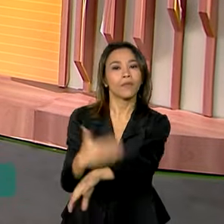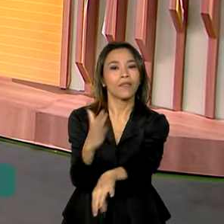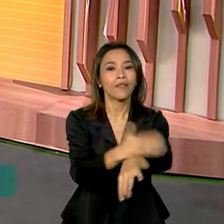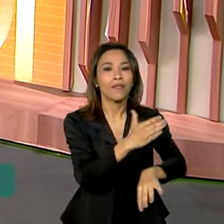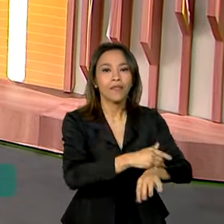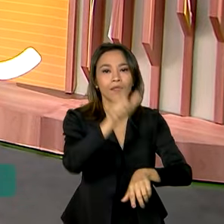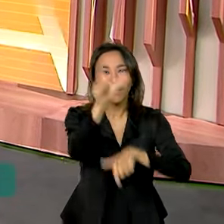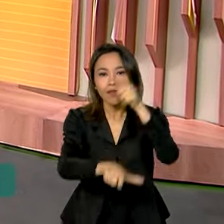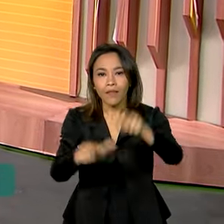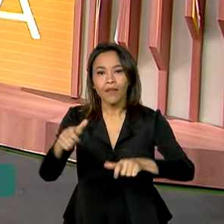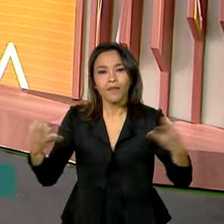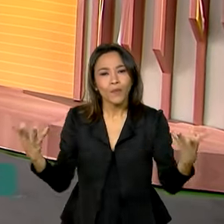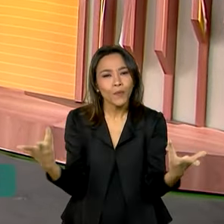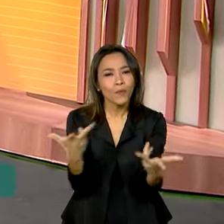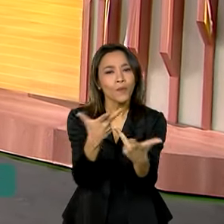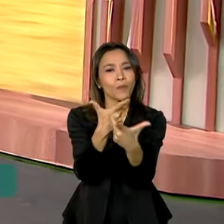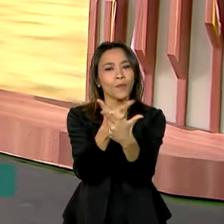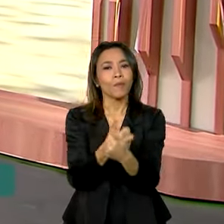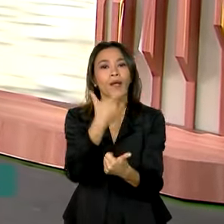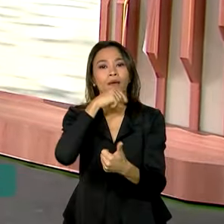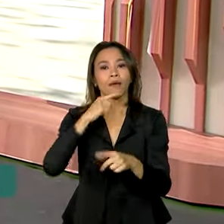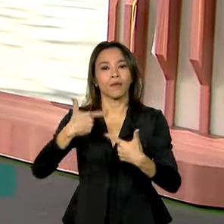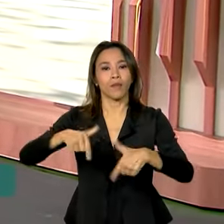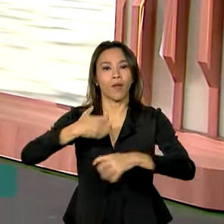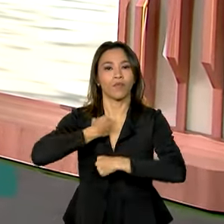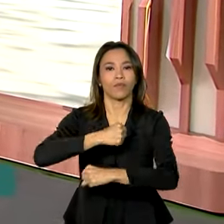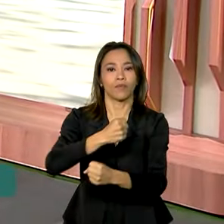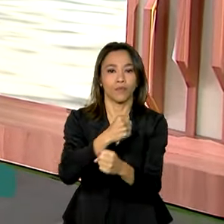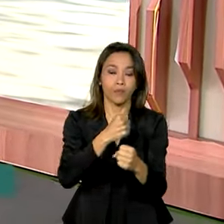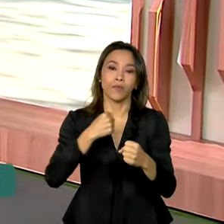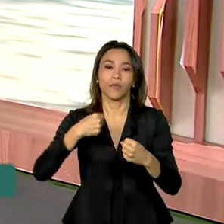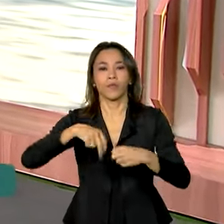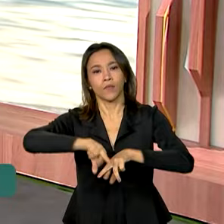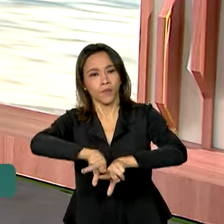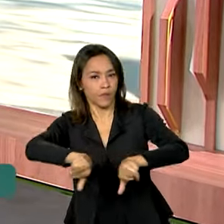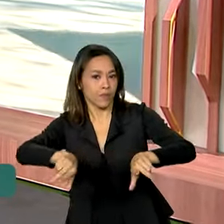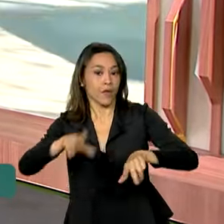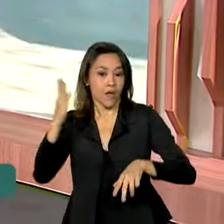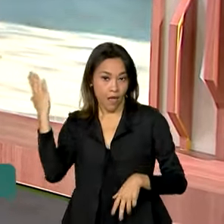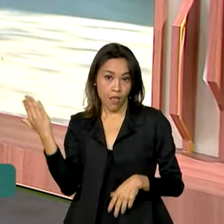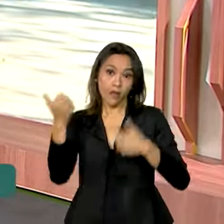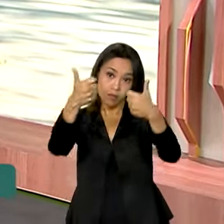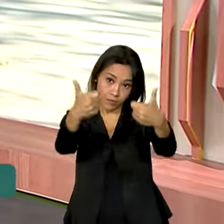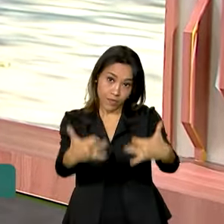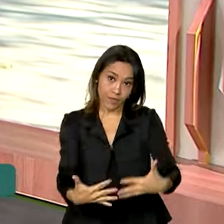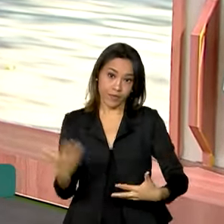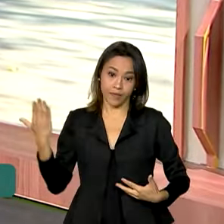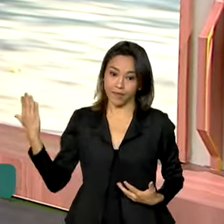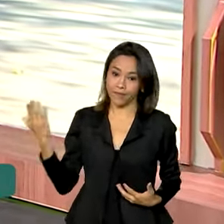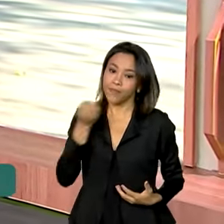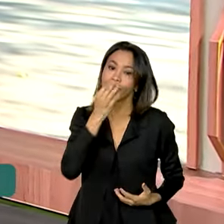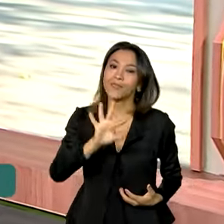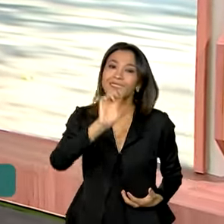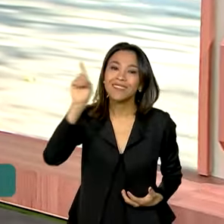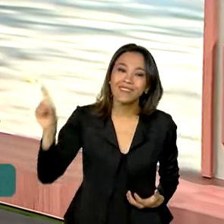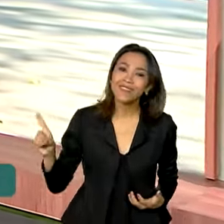domésticas. A gente vai agora a São Paulo conversar com Fernanda Cruz, que tem as informações. Bom dia, Fernanda.